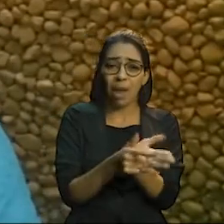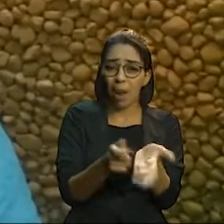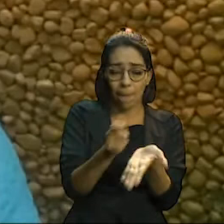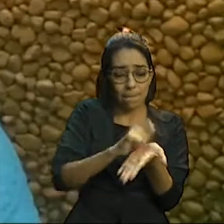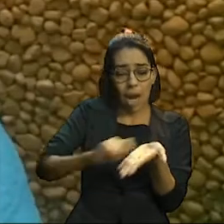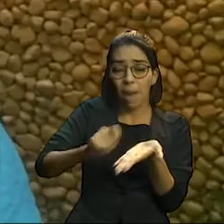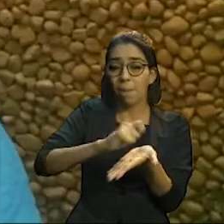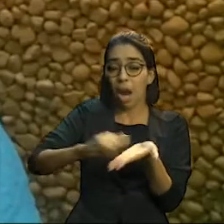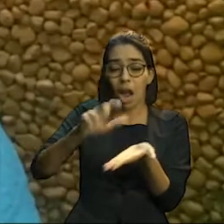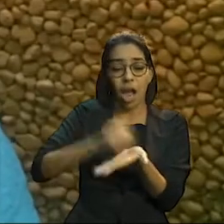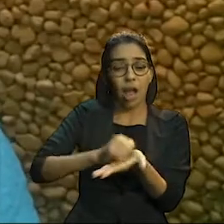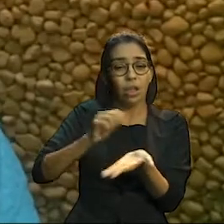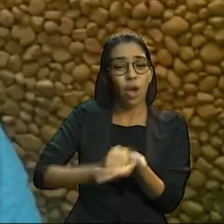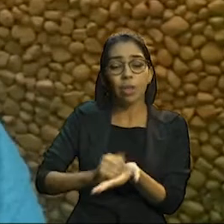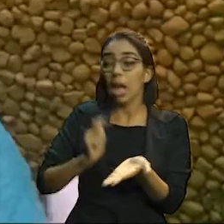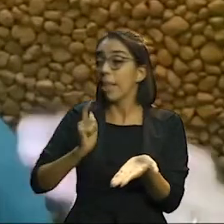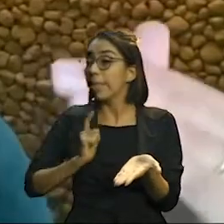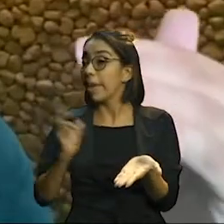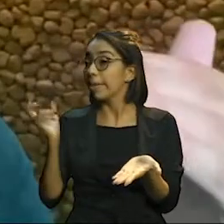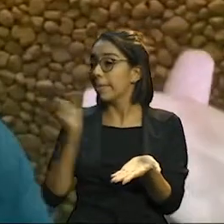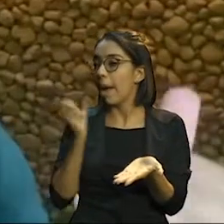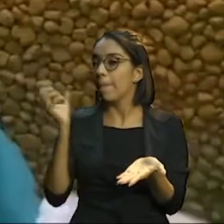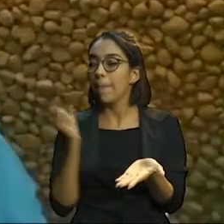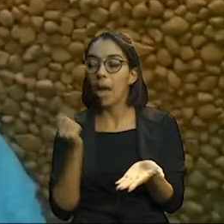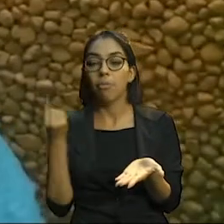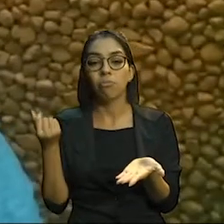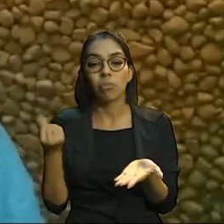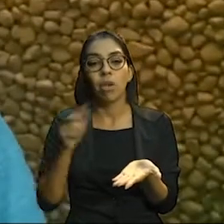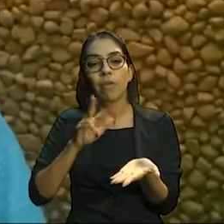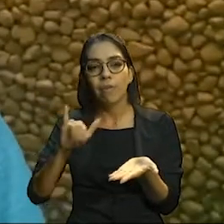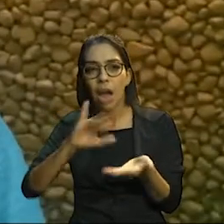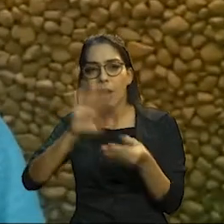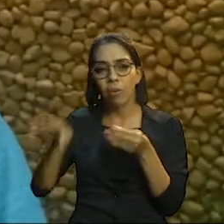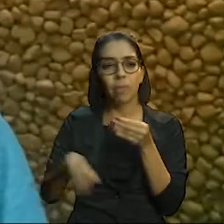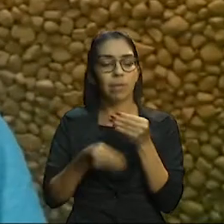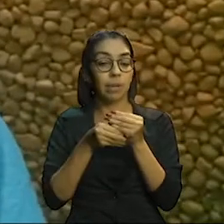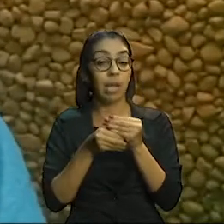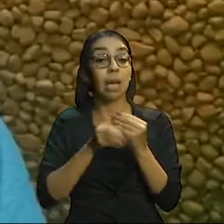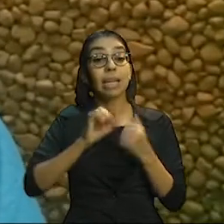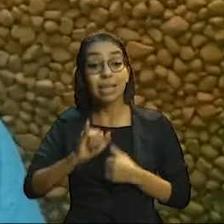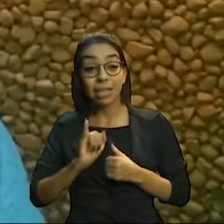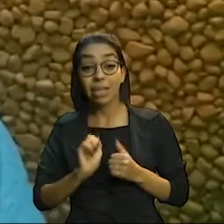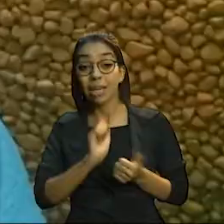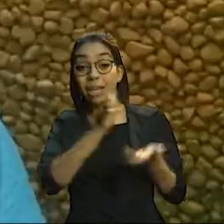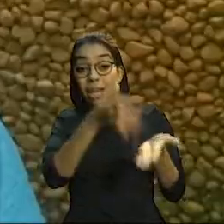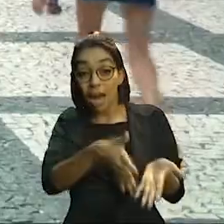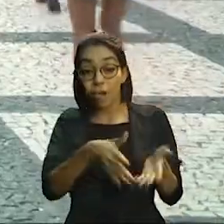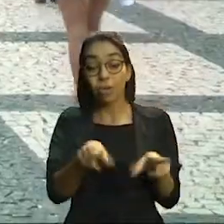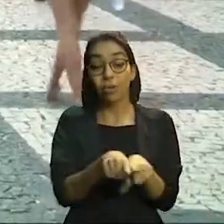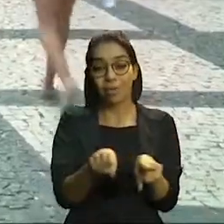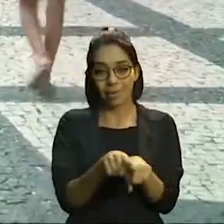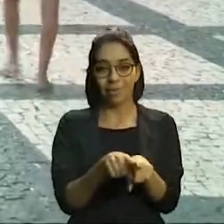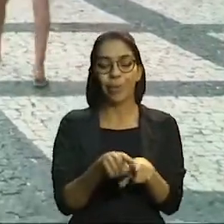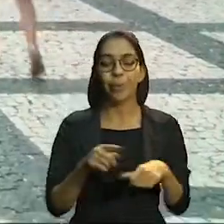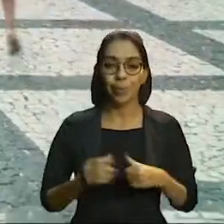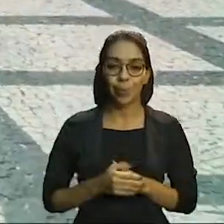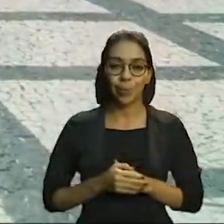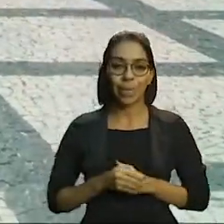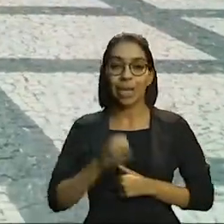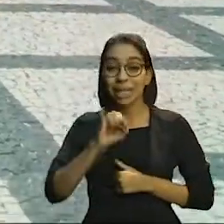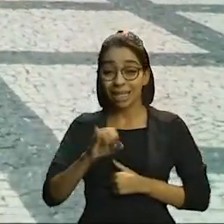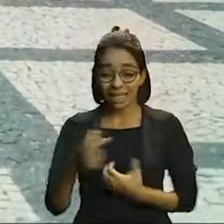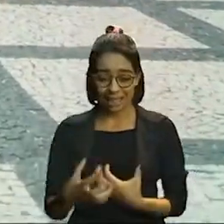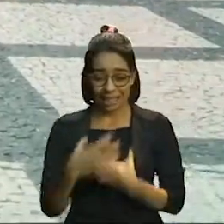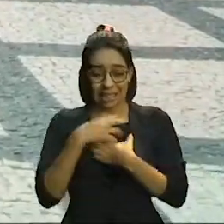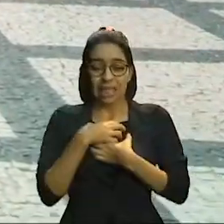anotar ali na caneta mesmo, tudo o que você vai receber a mais, mas também tudo o que você vai ter de gasto a mais. Se existe um sentimento